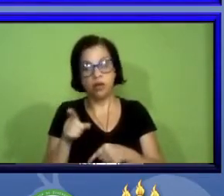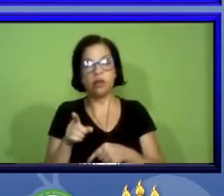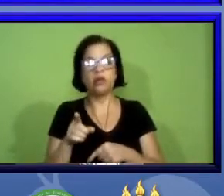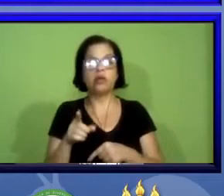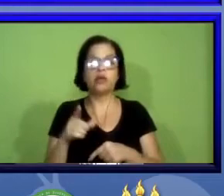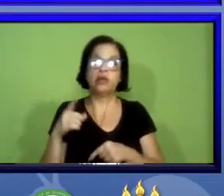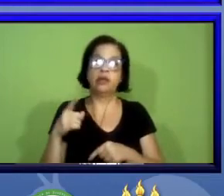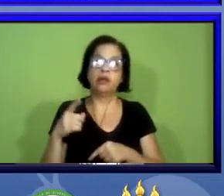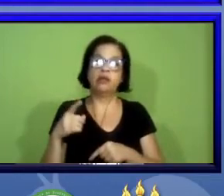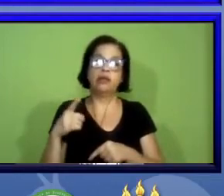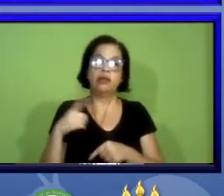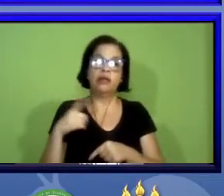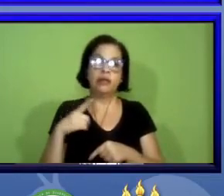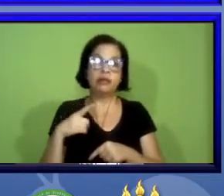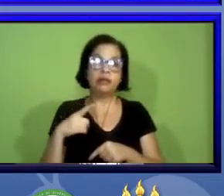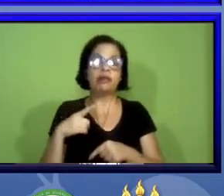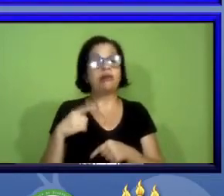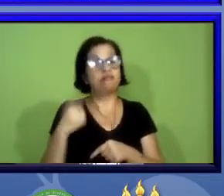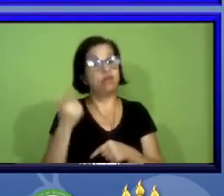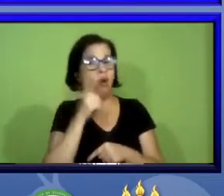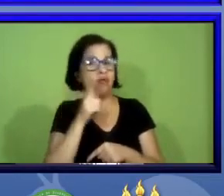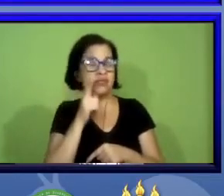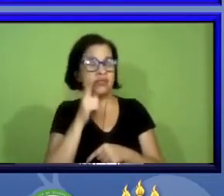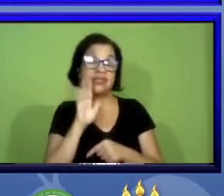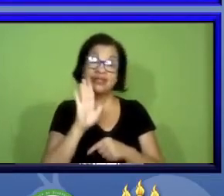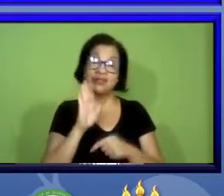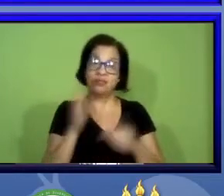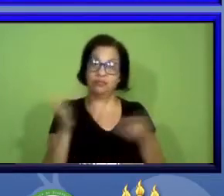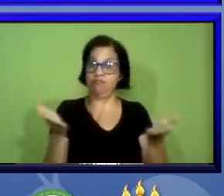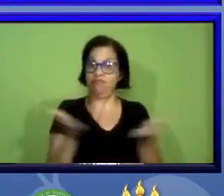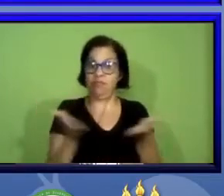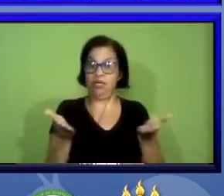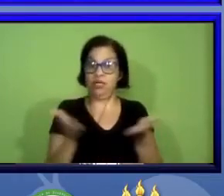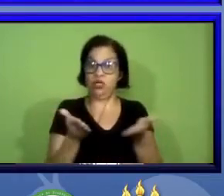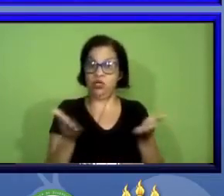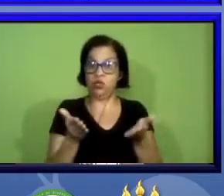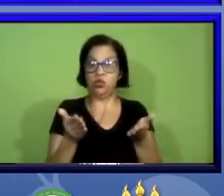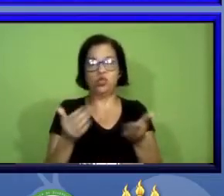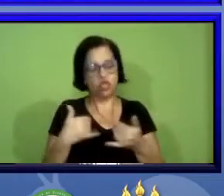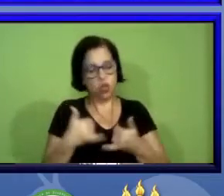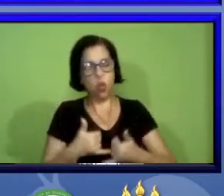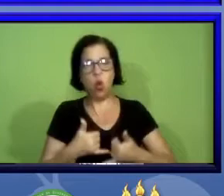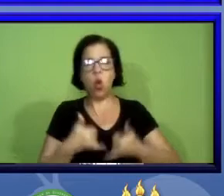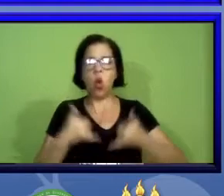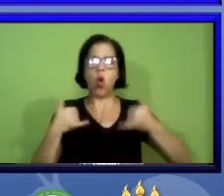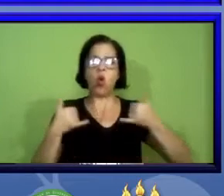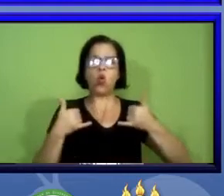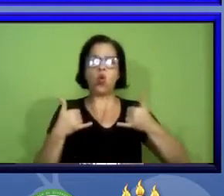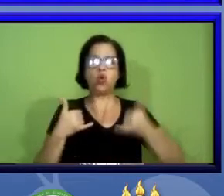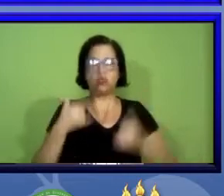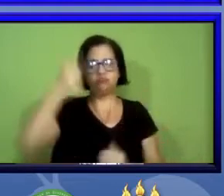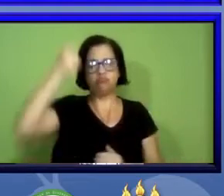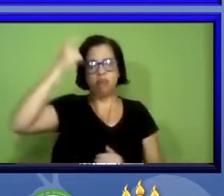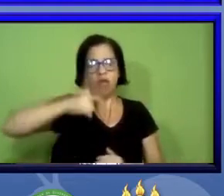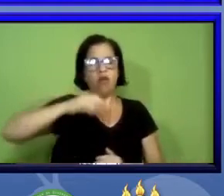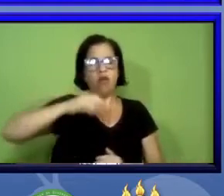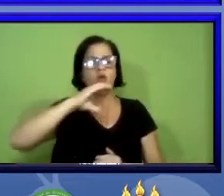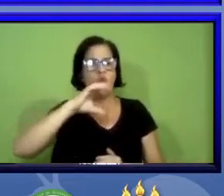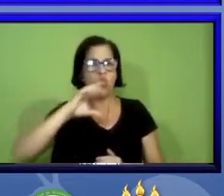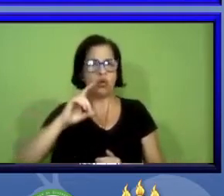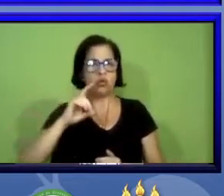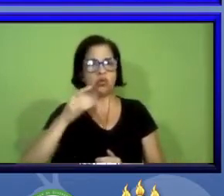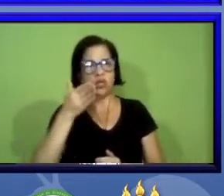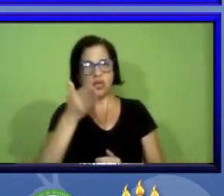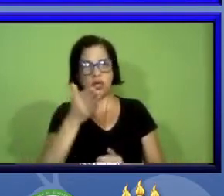trancos e barrancos sobrevivendo mas hoje eu tenho orgulho de ser um dos coordenadores desse